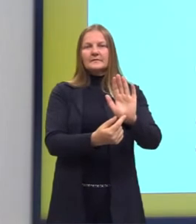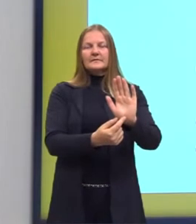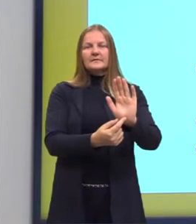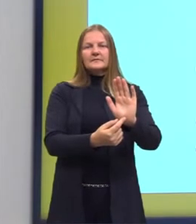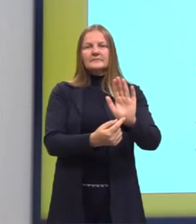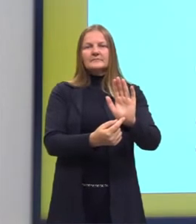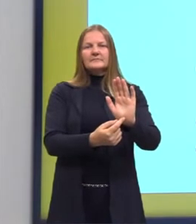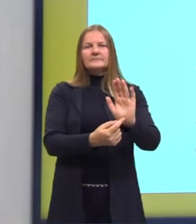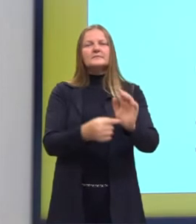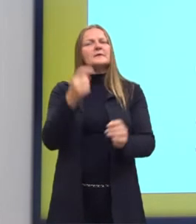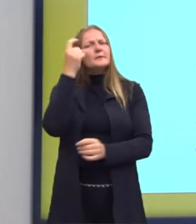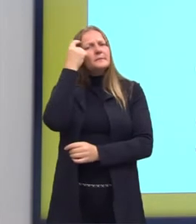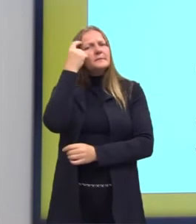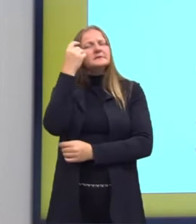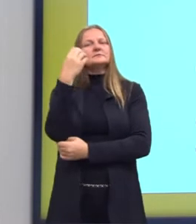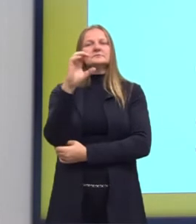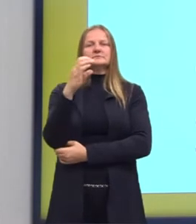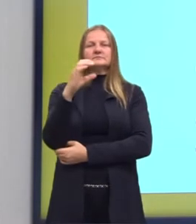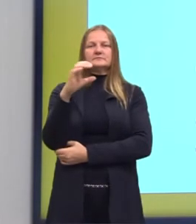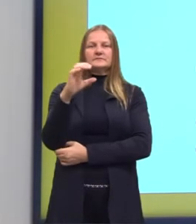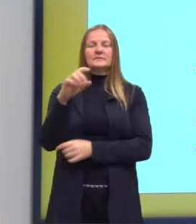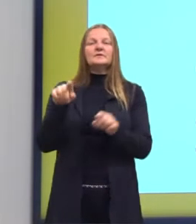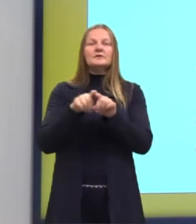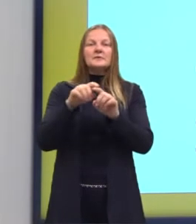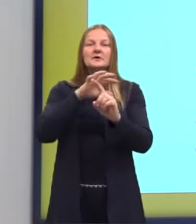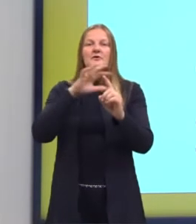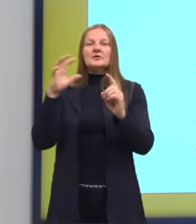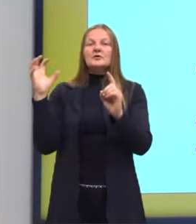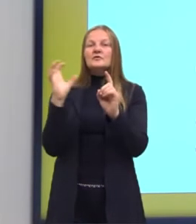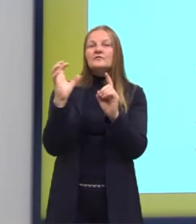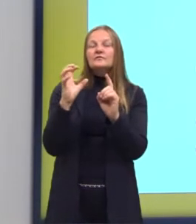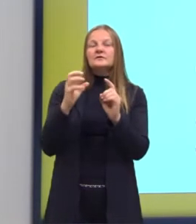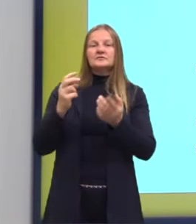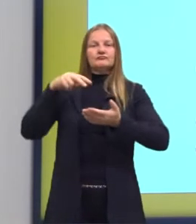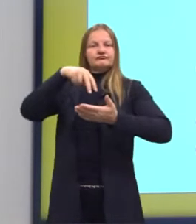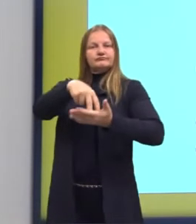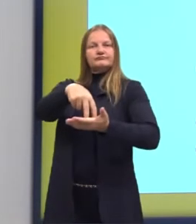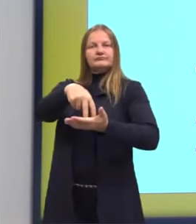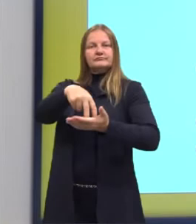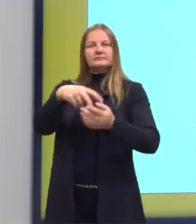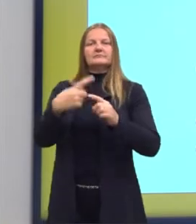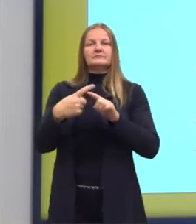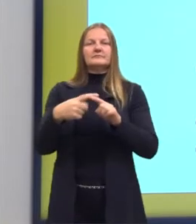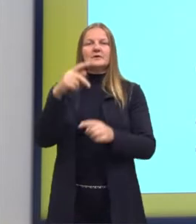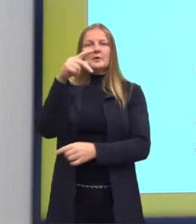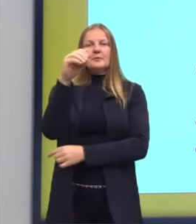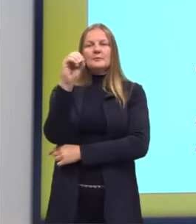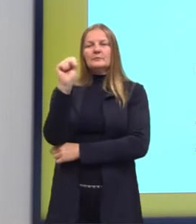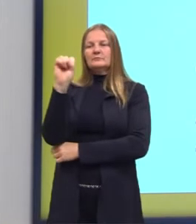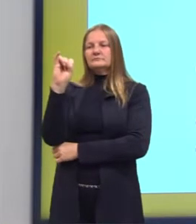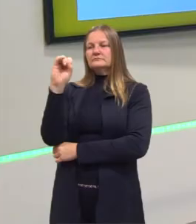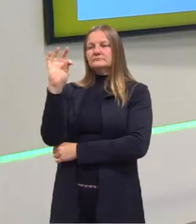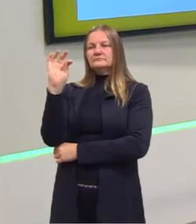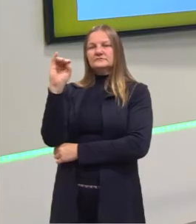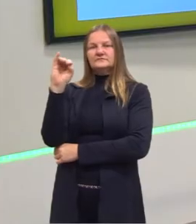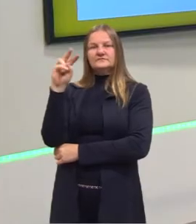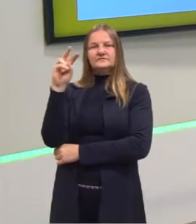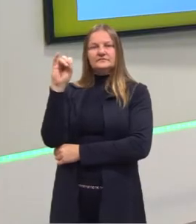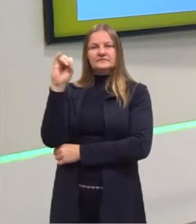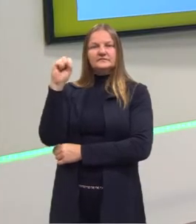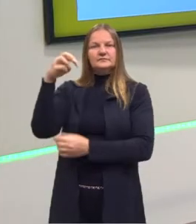essa questão do pensamento científico sob influência do positivismo, que tem a ver com aquela questão do ceticismo.